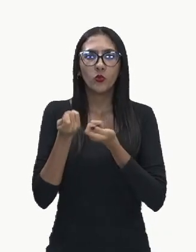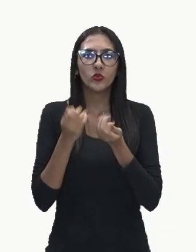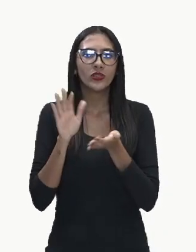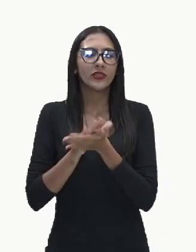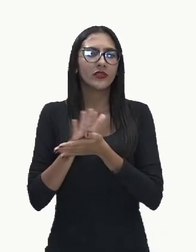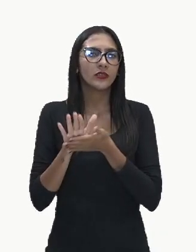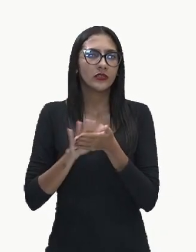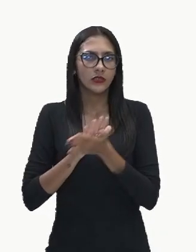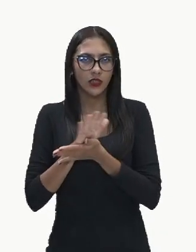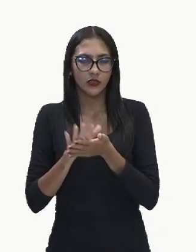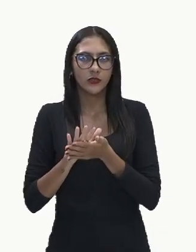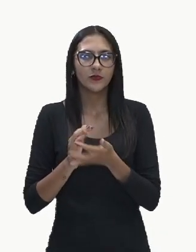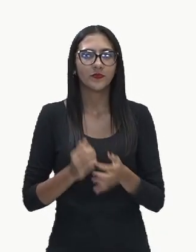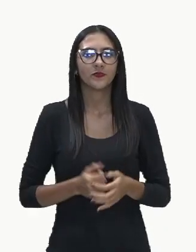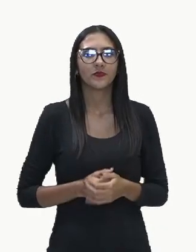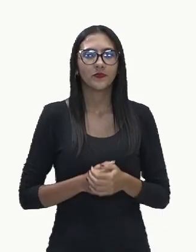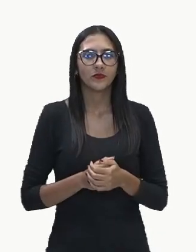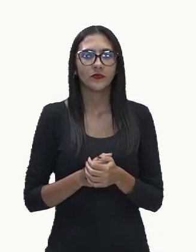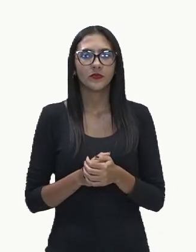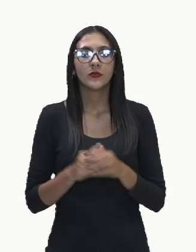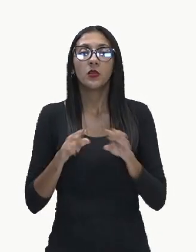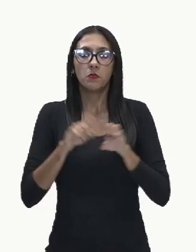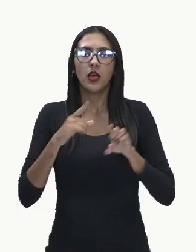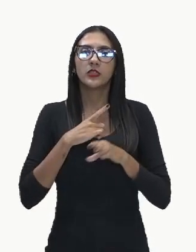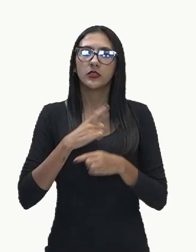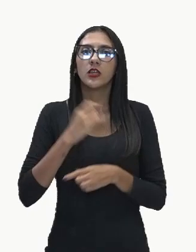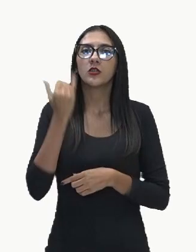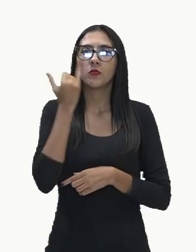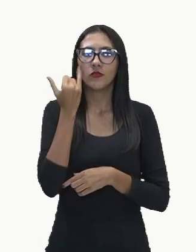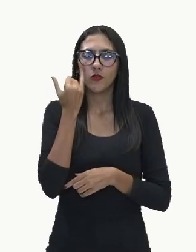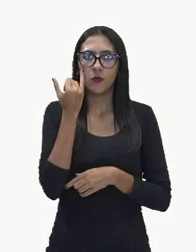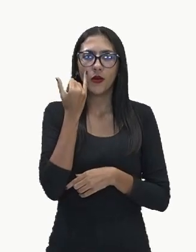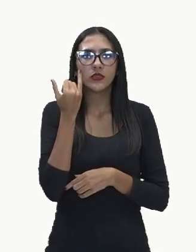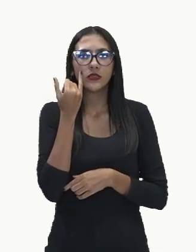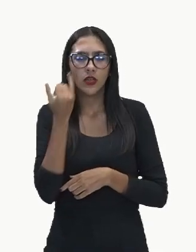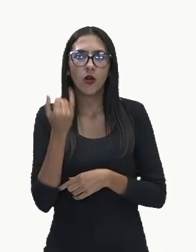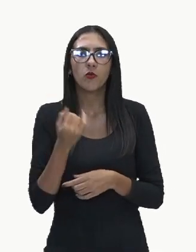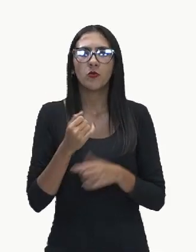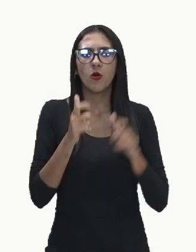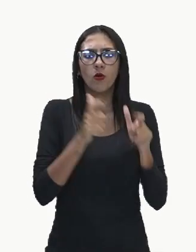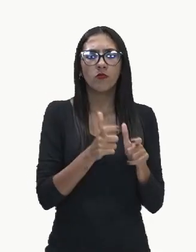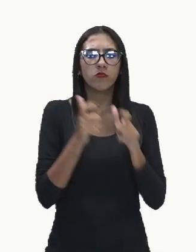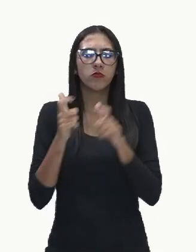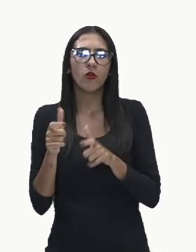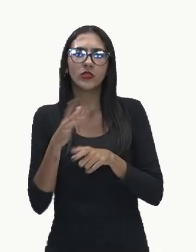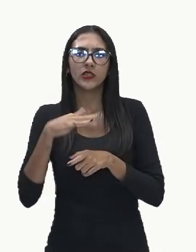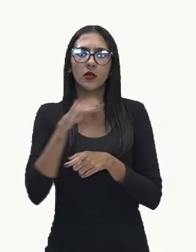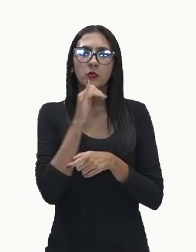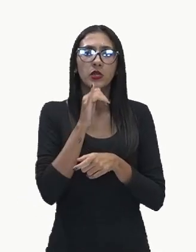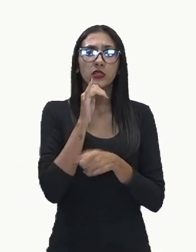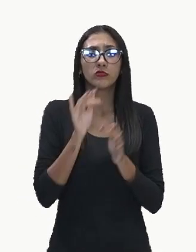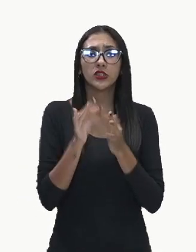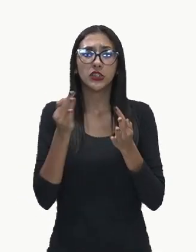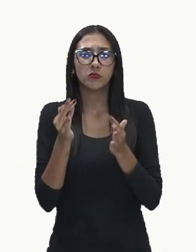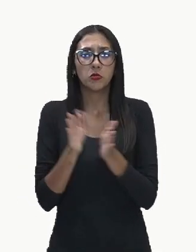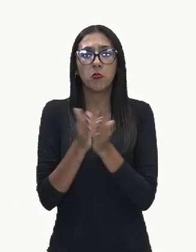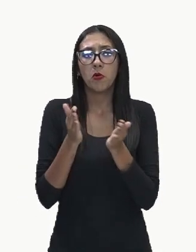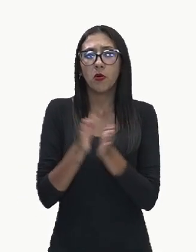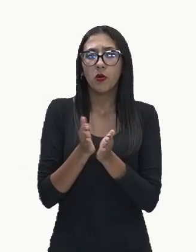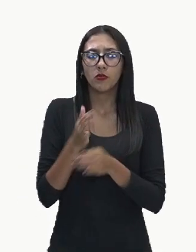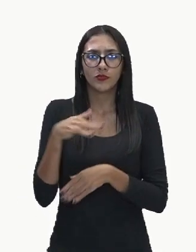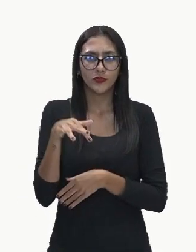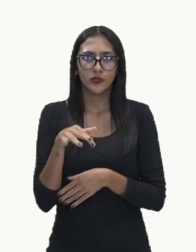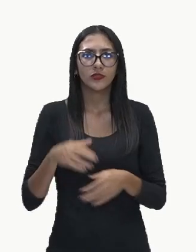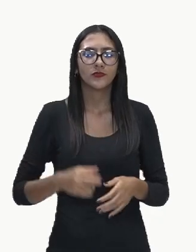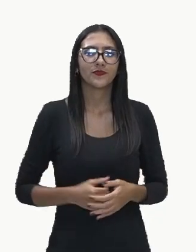infelizmente, há uma associação disso, uma relação com áreas mais pobres das cidades. E aí a gente vai ver